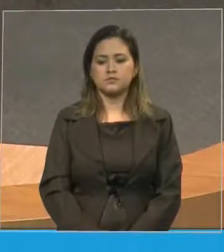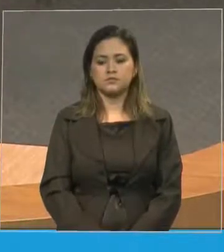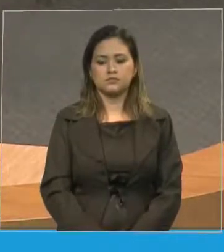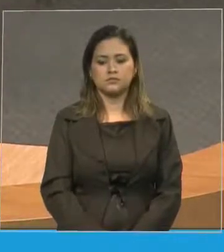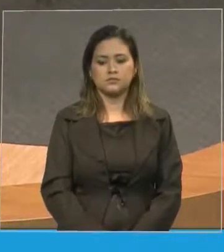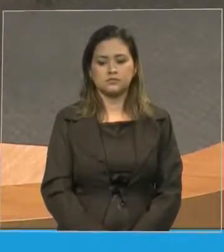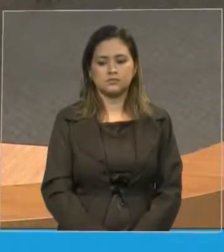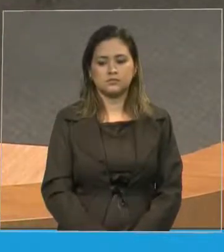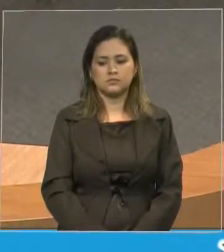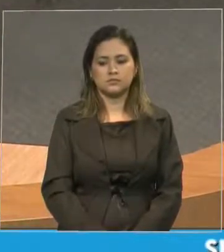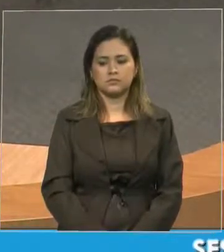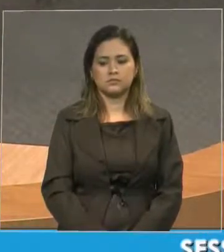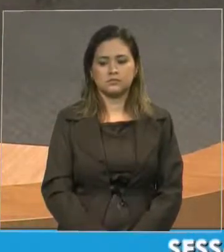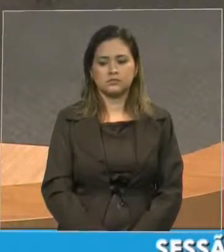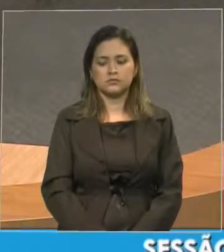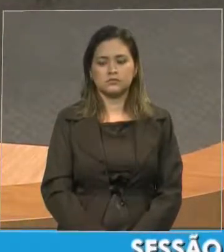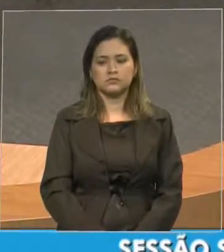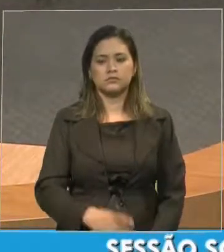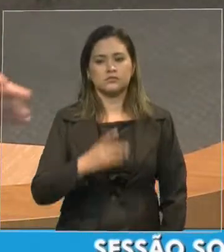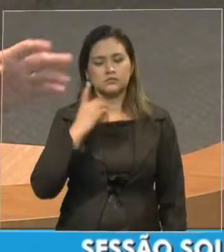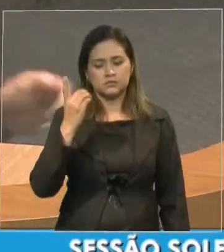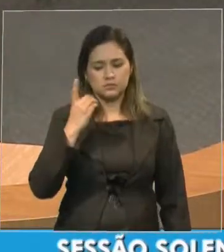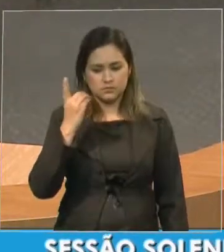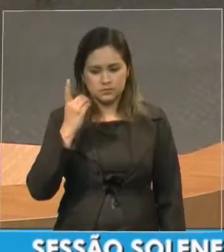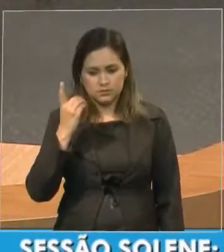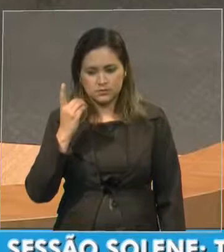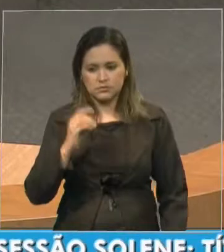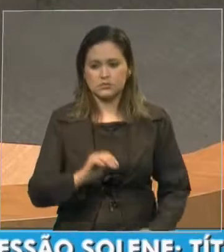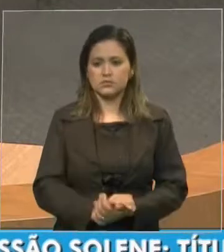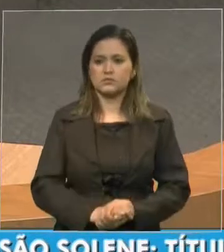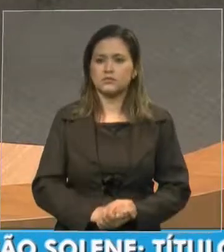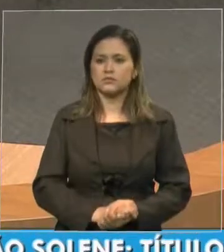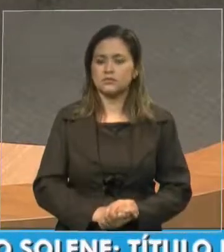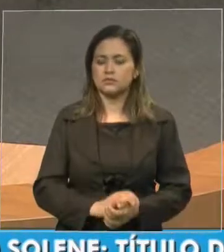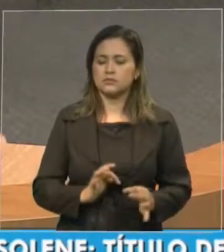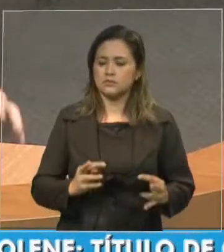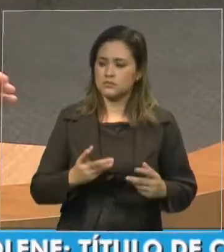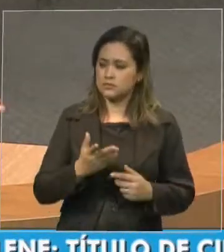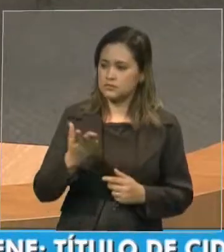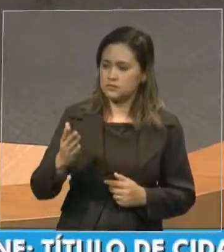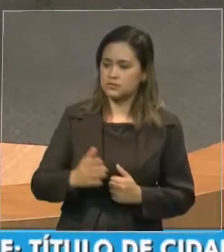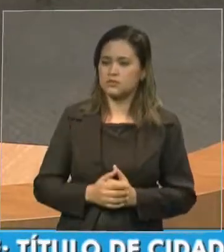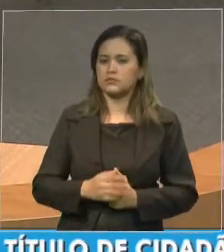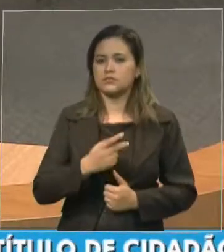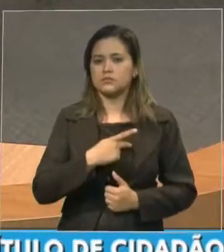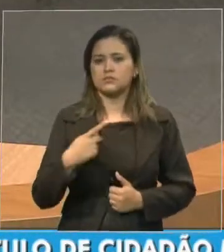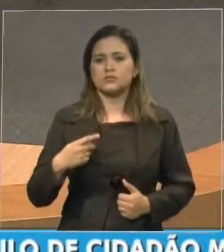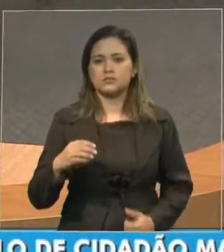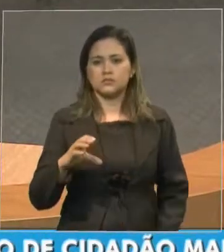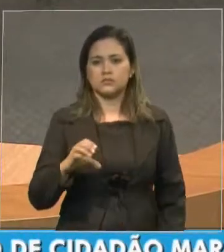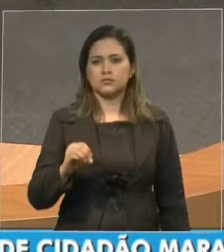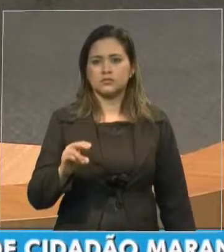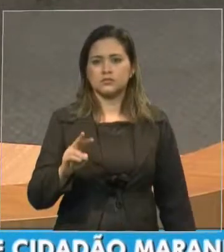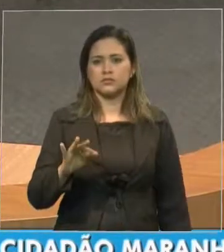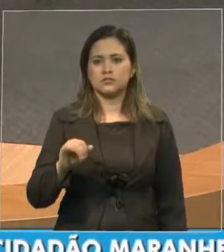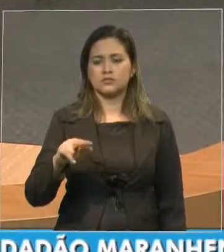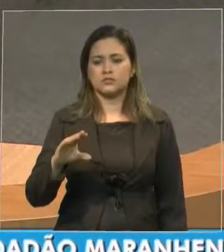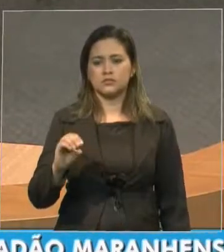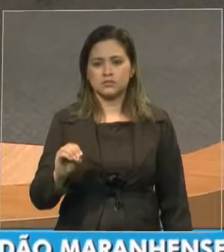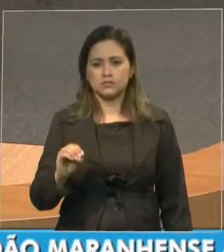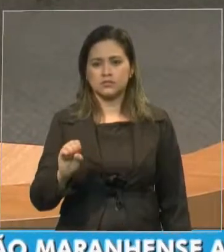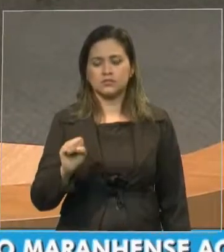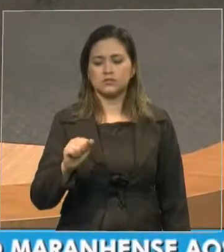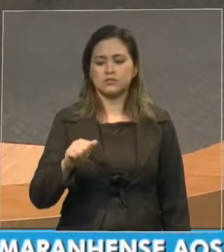reverendo pastor Coutinho pastor Samuel